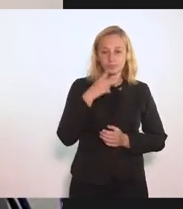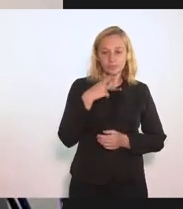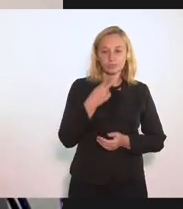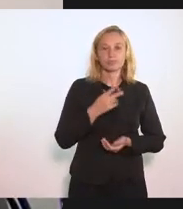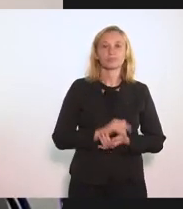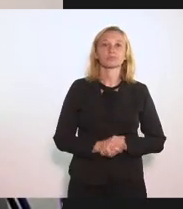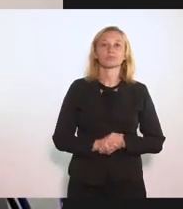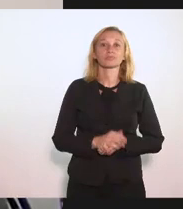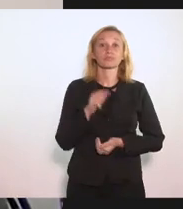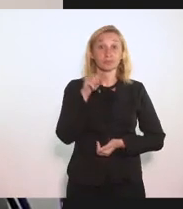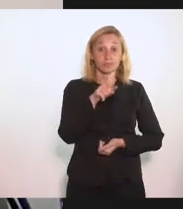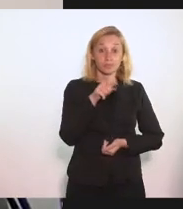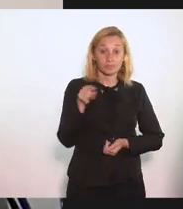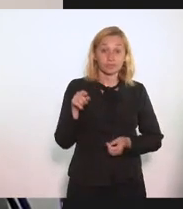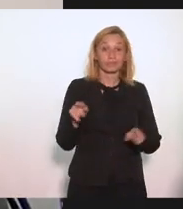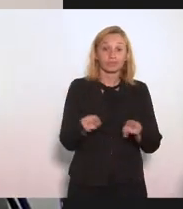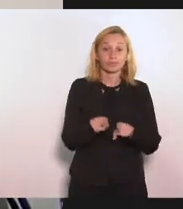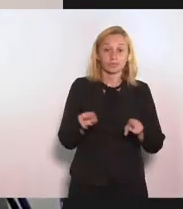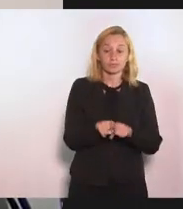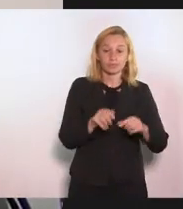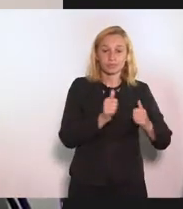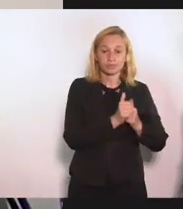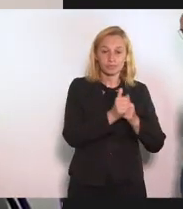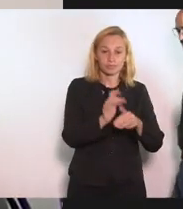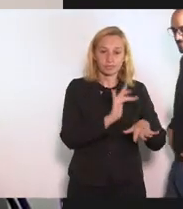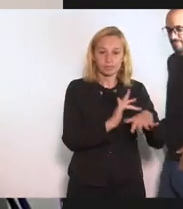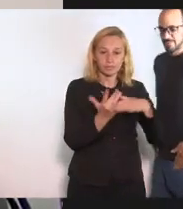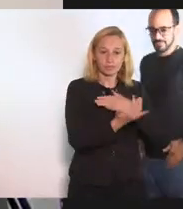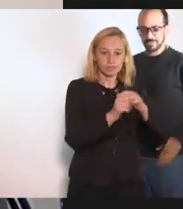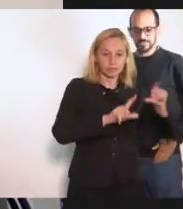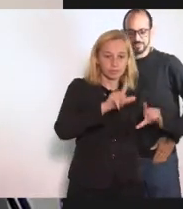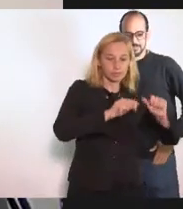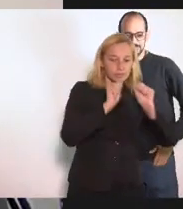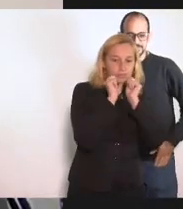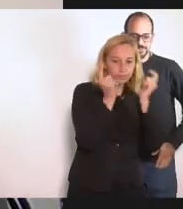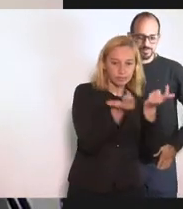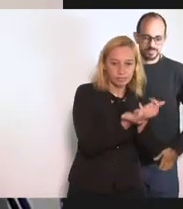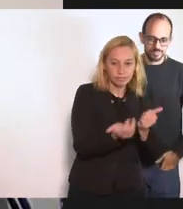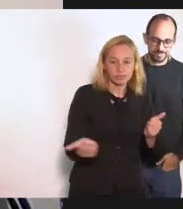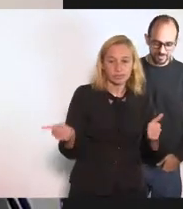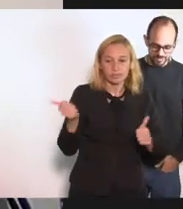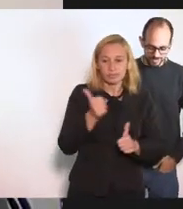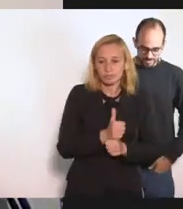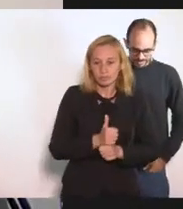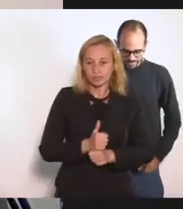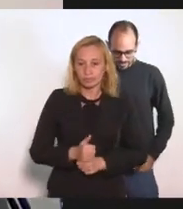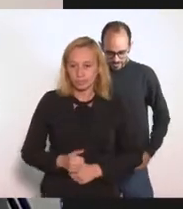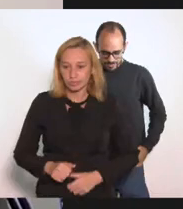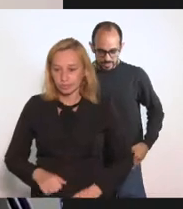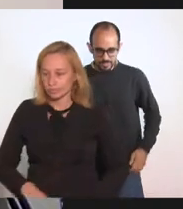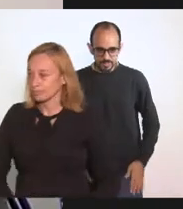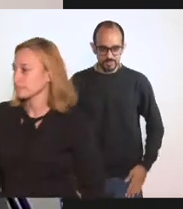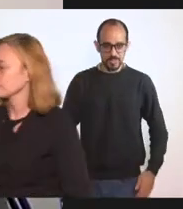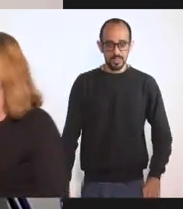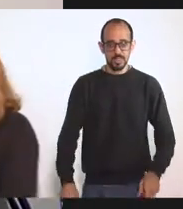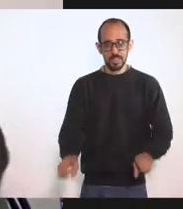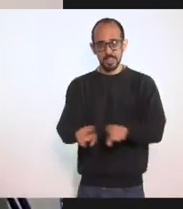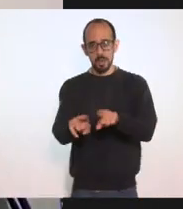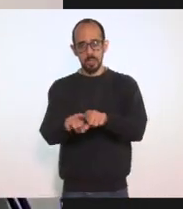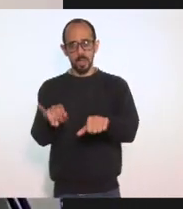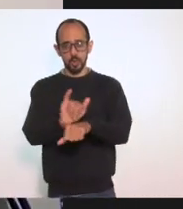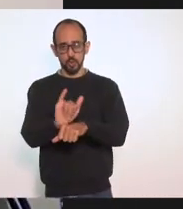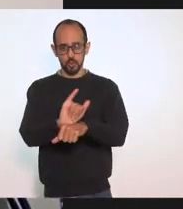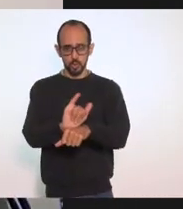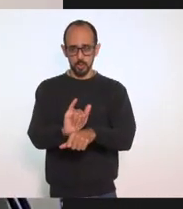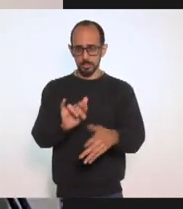Aqueles que também Nos assistem Pela TV Alerje Canal de Youtube E demais redes